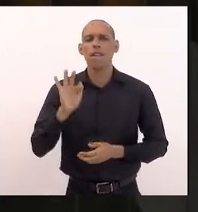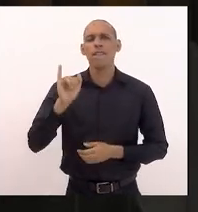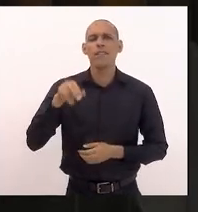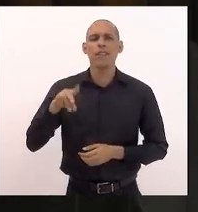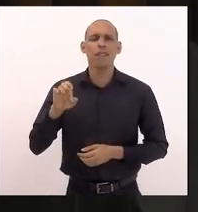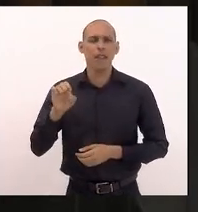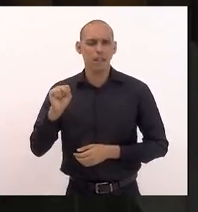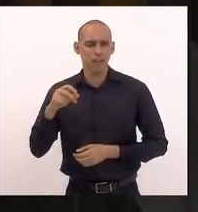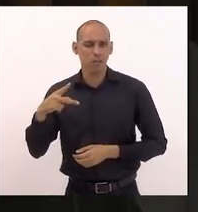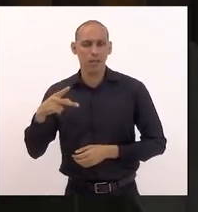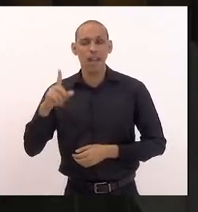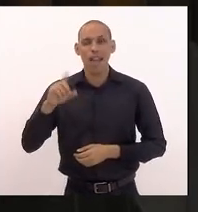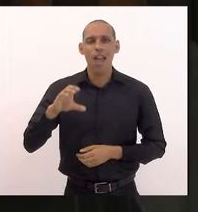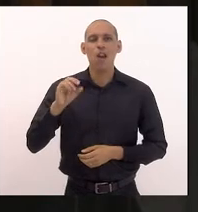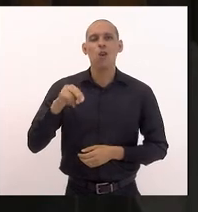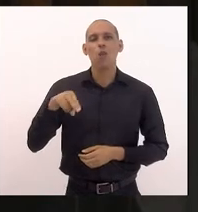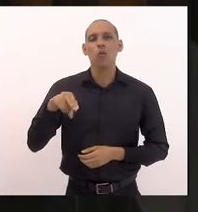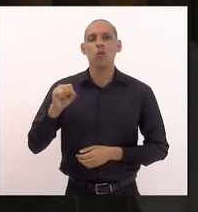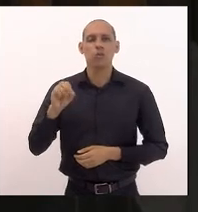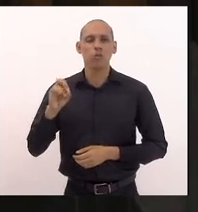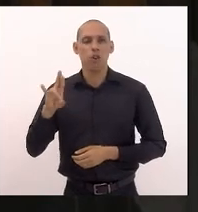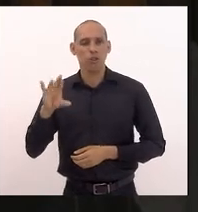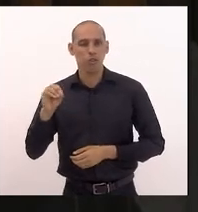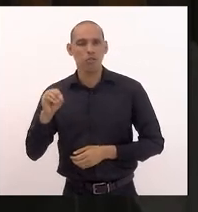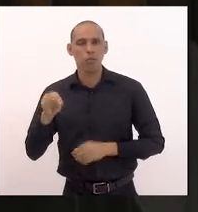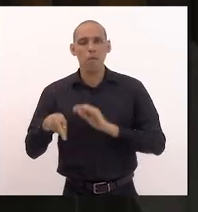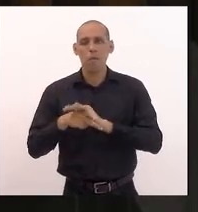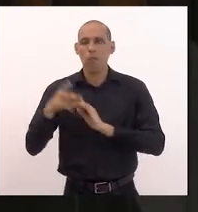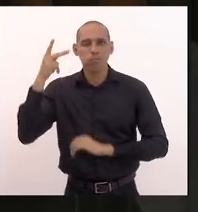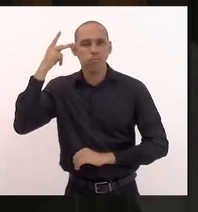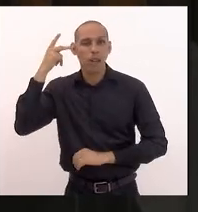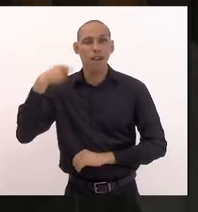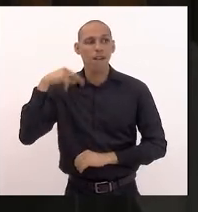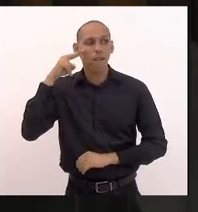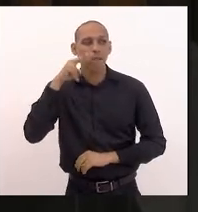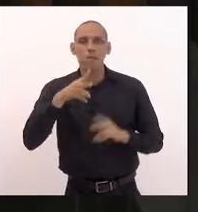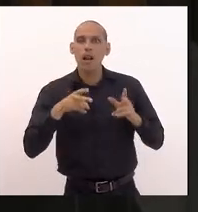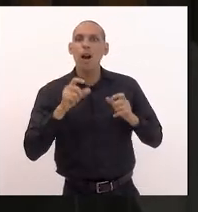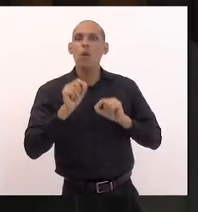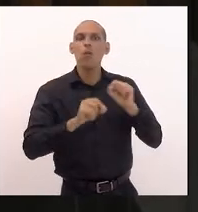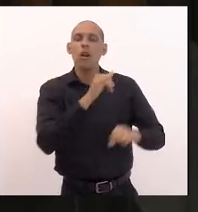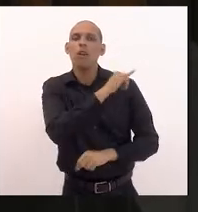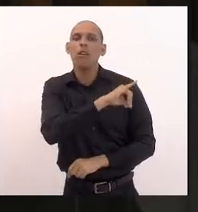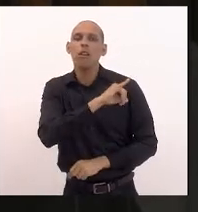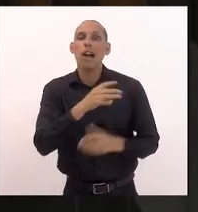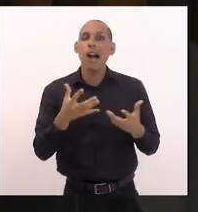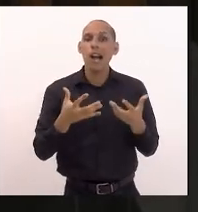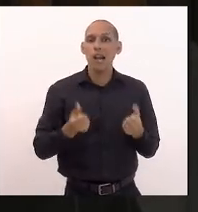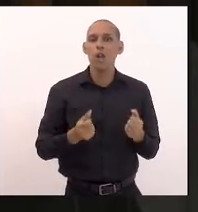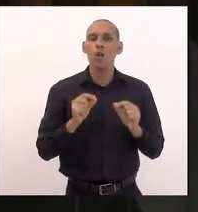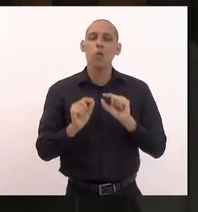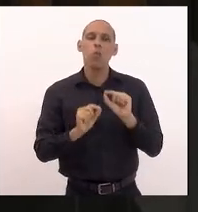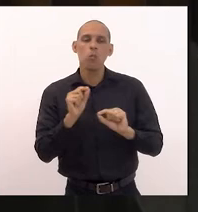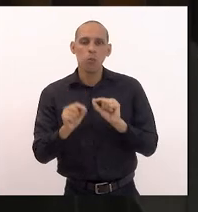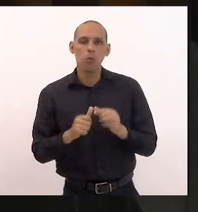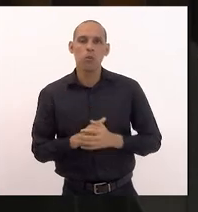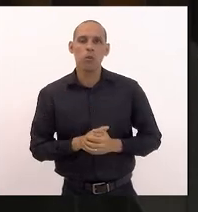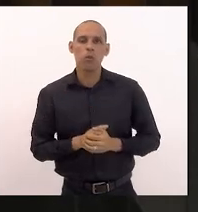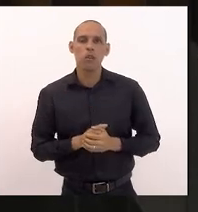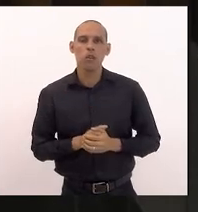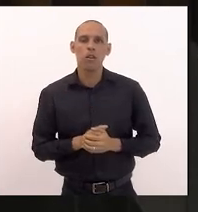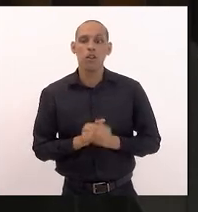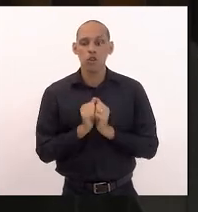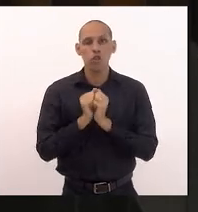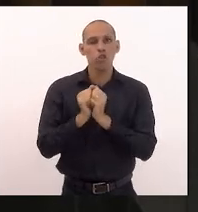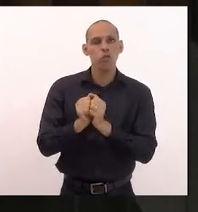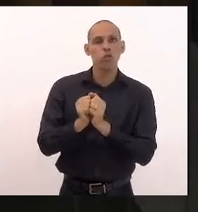intermunicipal de São Paulo e vi que o estado de Rio de Janeiro aderiu e se habilitou para poder participar do